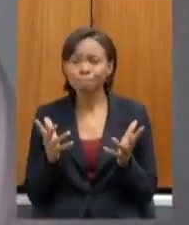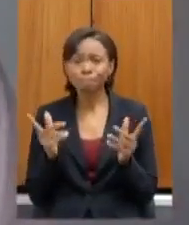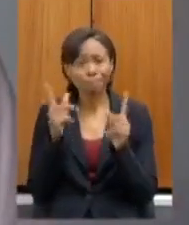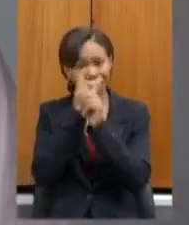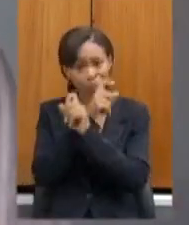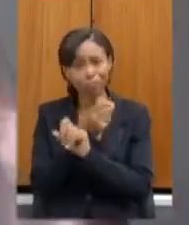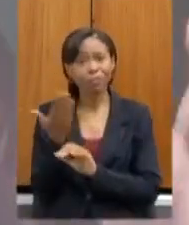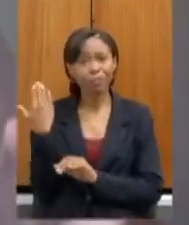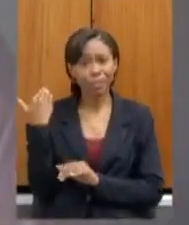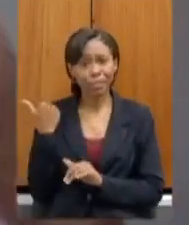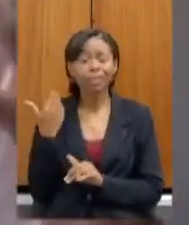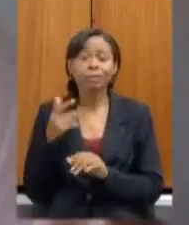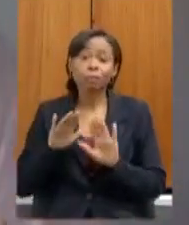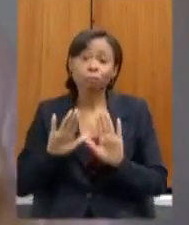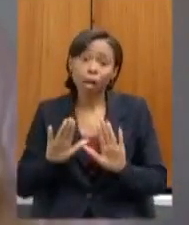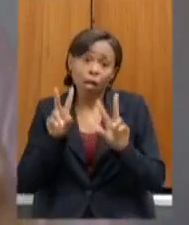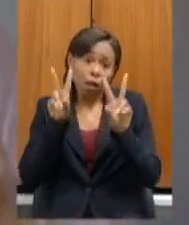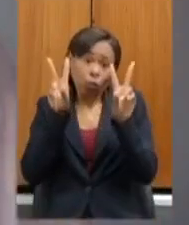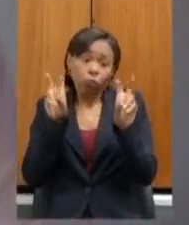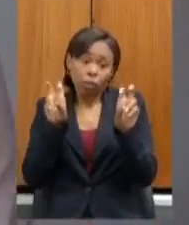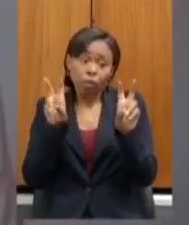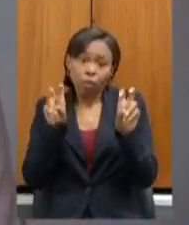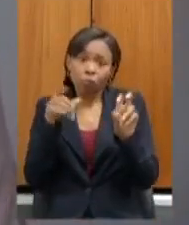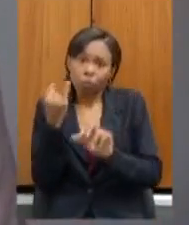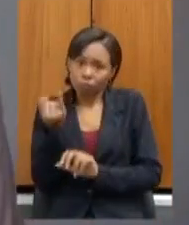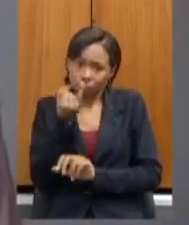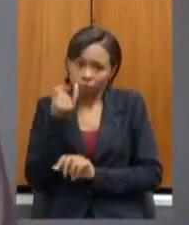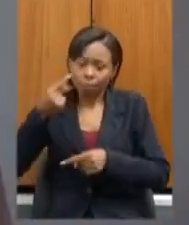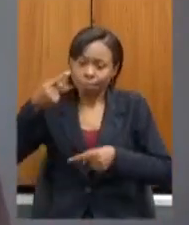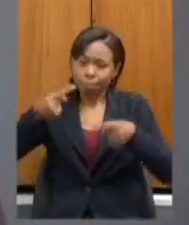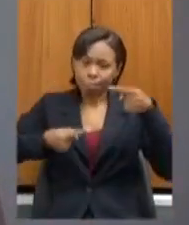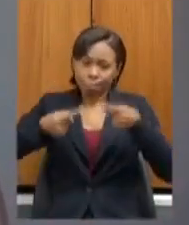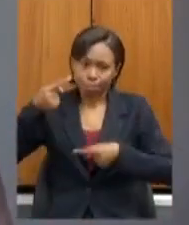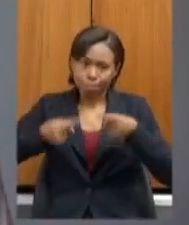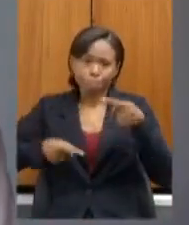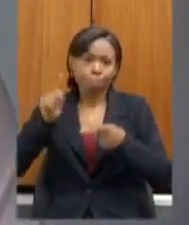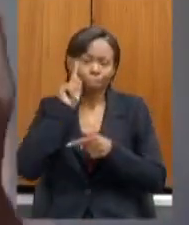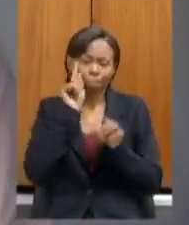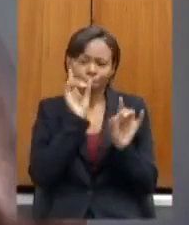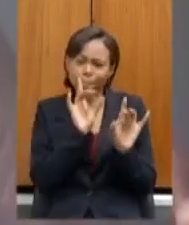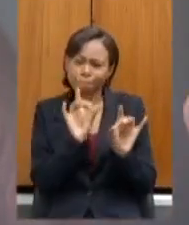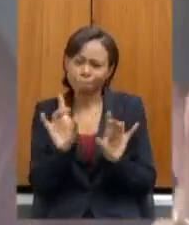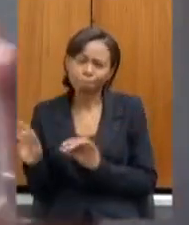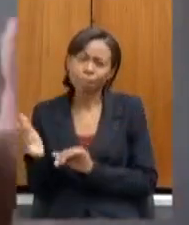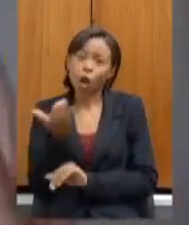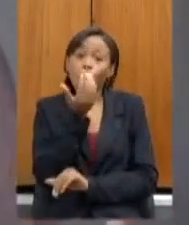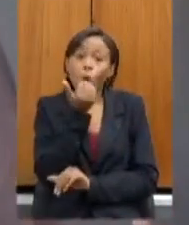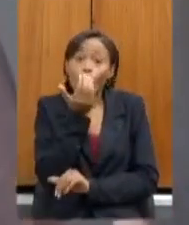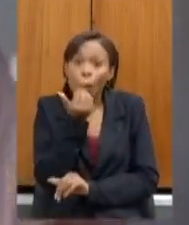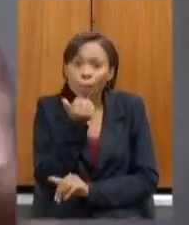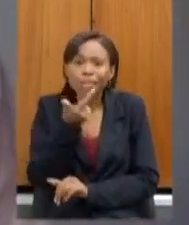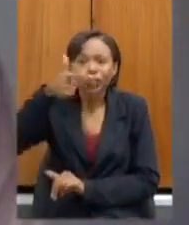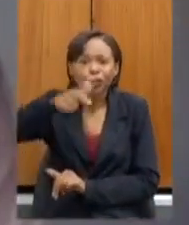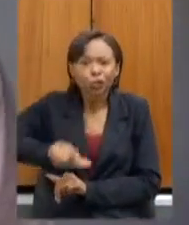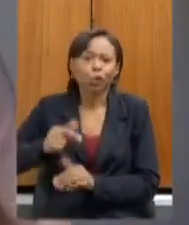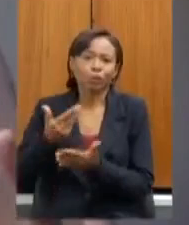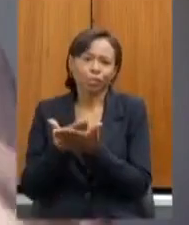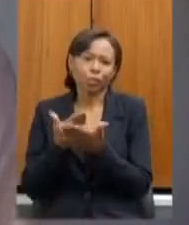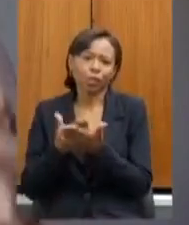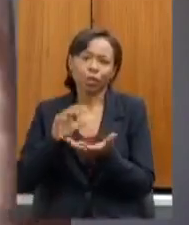vai ser é extremamente importante a gente discutir diariamente tem comida de volta transporte de volta